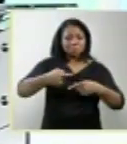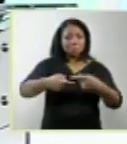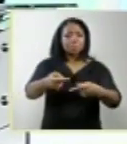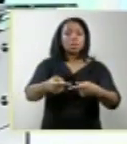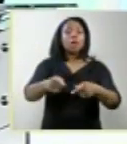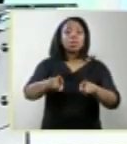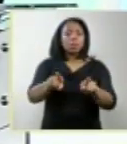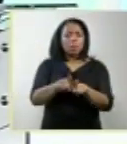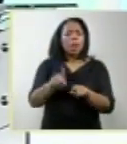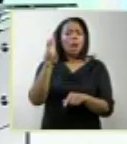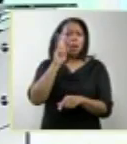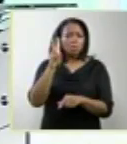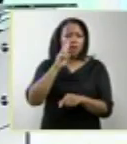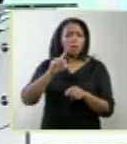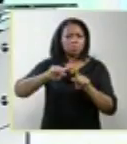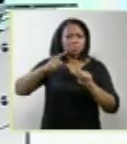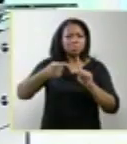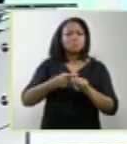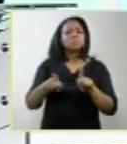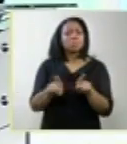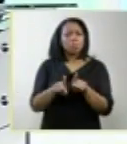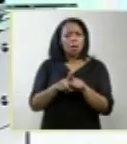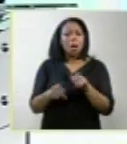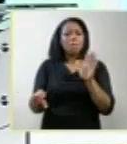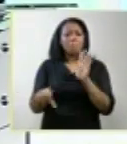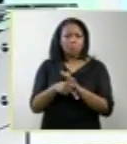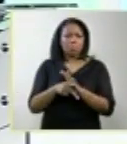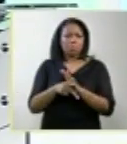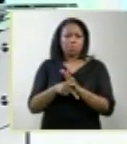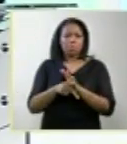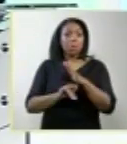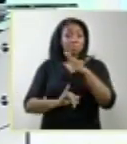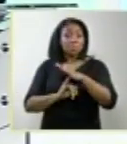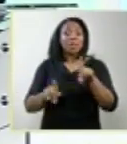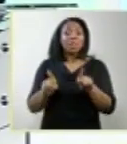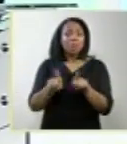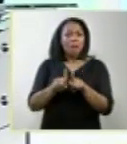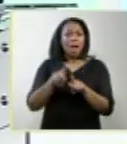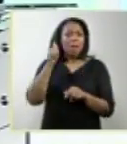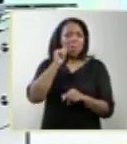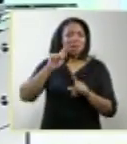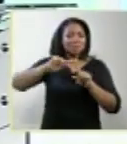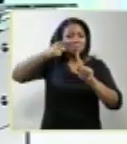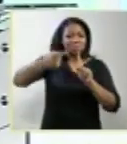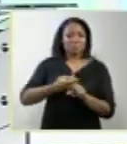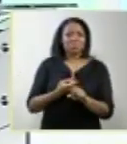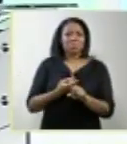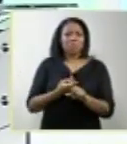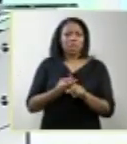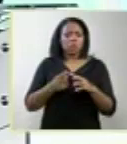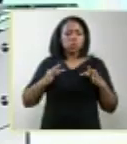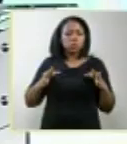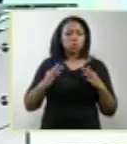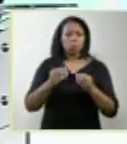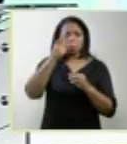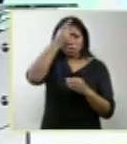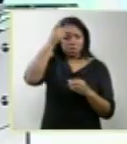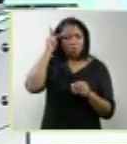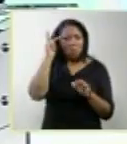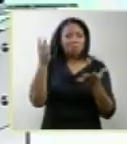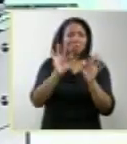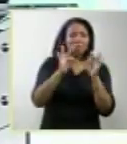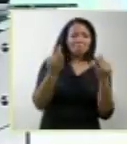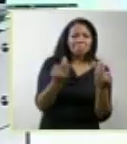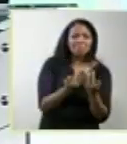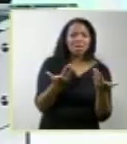que a gestação é uma instituição. A paciente estar grávida é uma coisa que envolve todo mundo. A família,